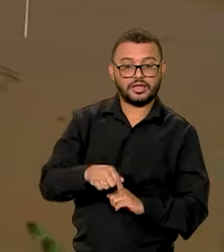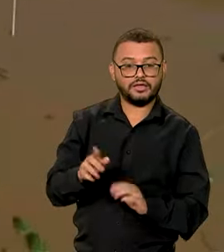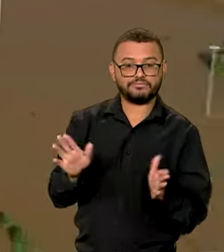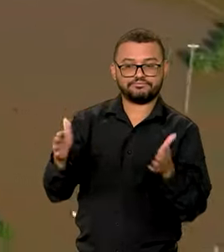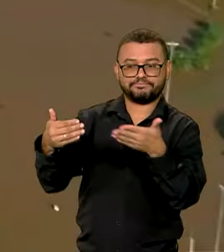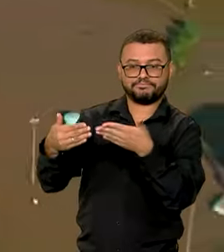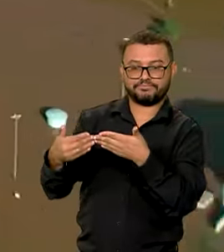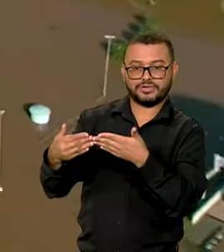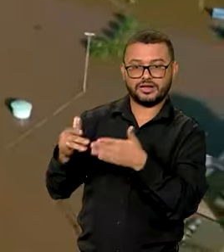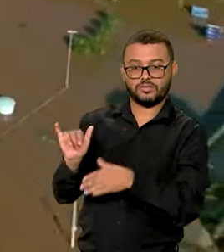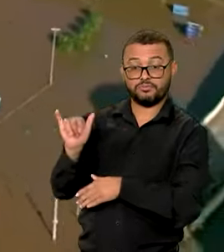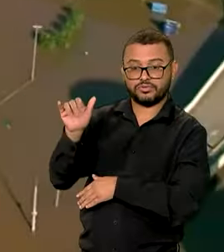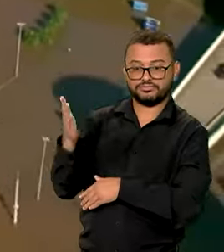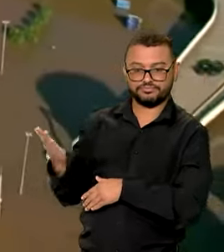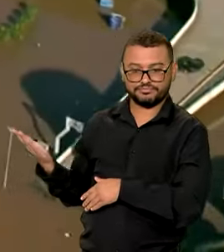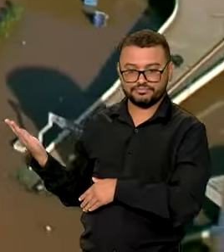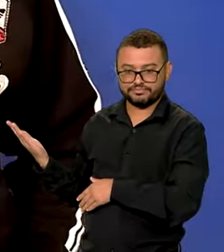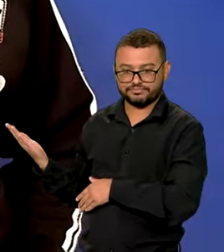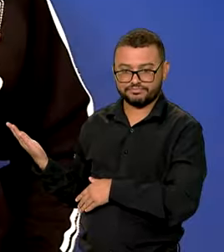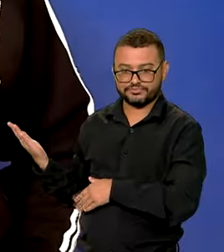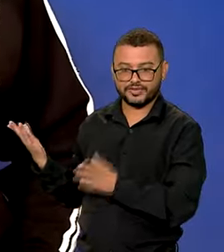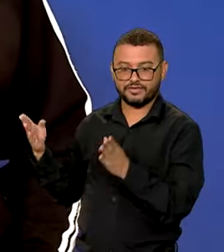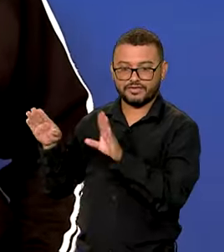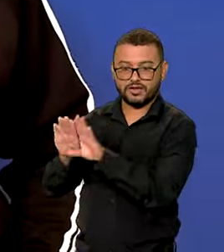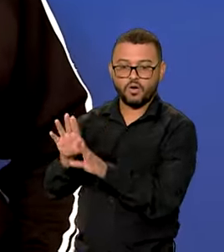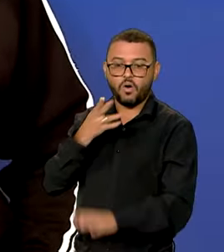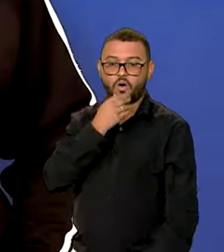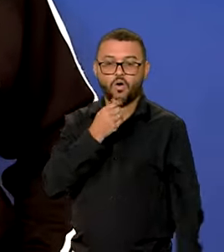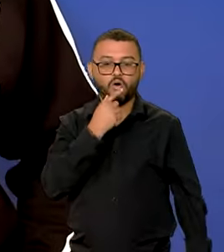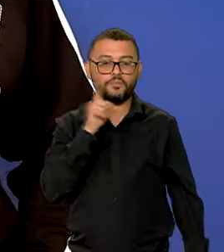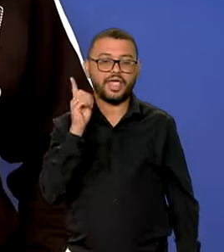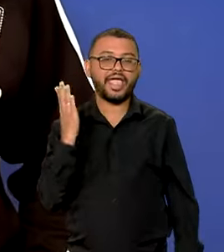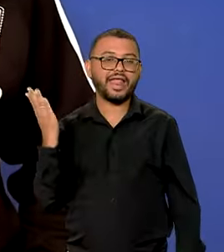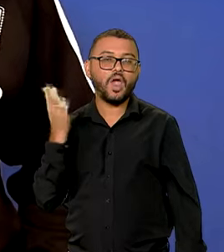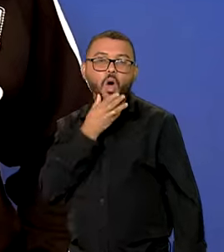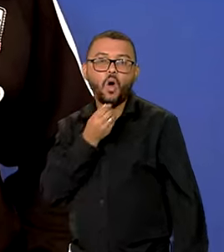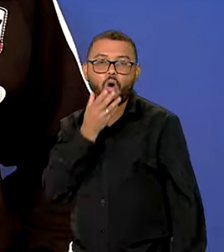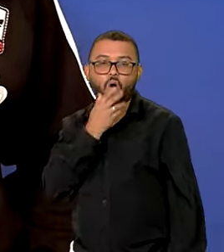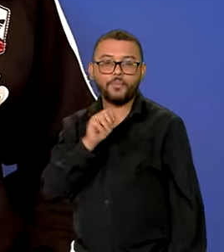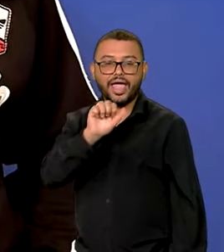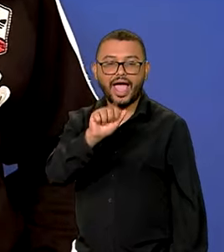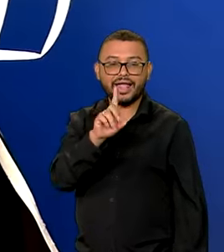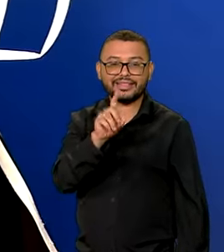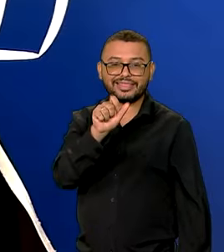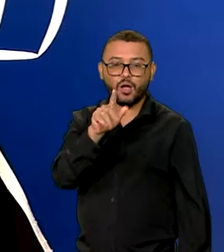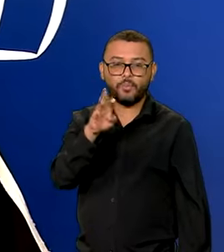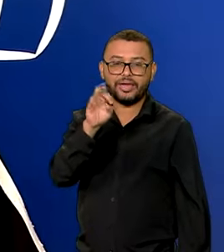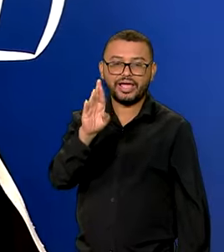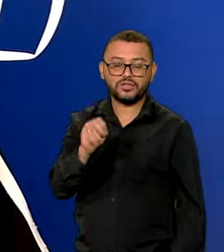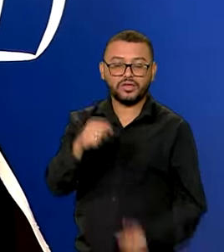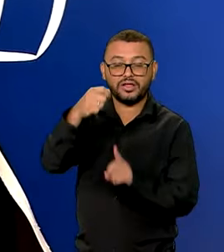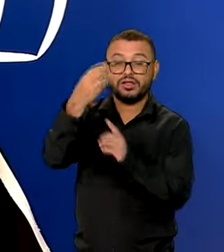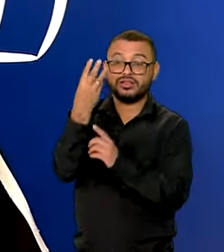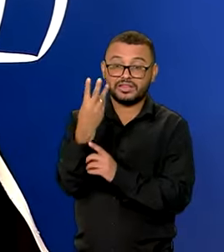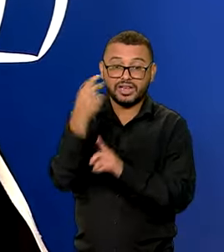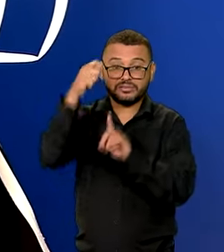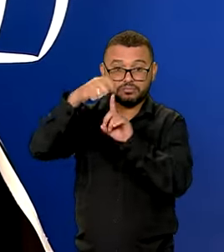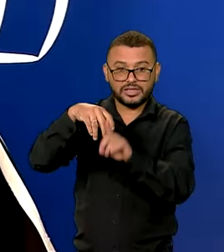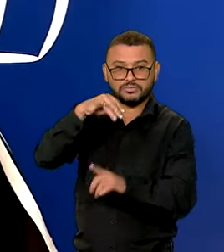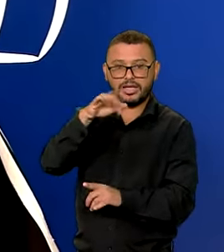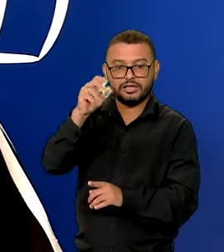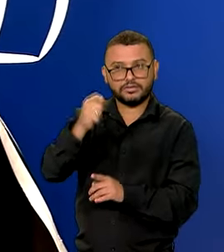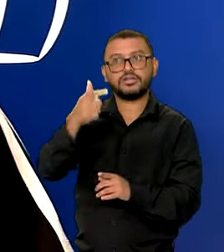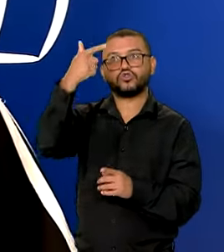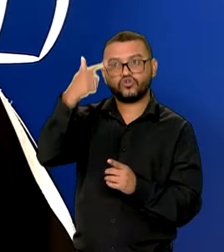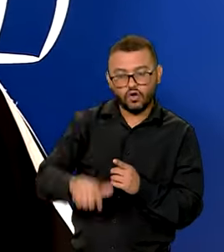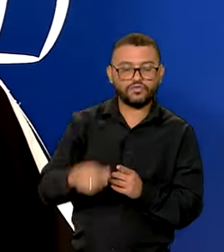fechado por tempo indeterminado. Adalberto, que tinha um voo marcado para 3 de maio, teve sua viagem reagendada quatro